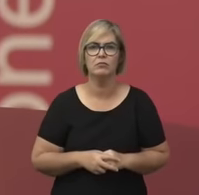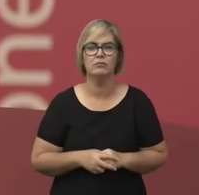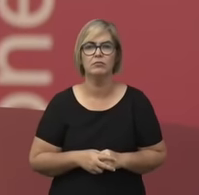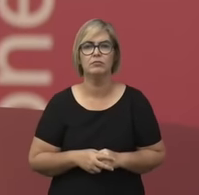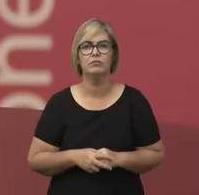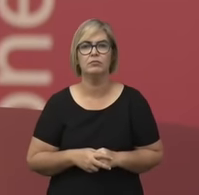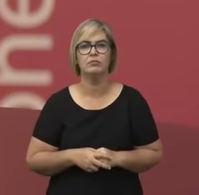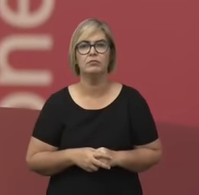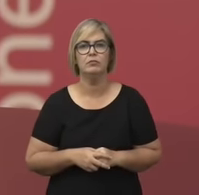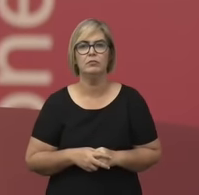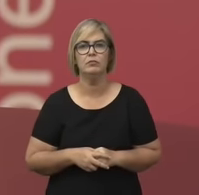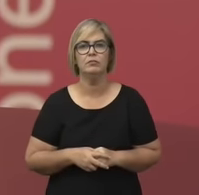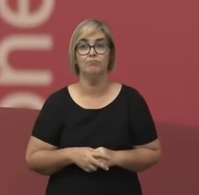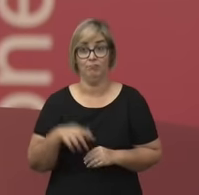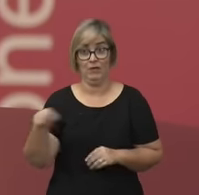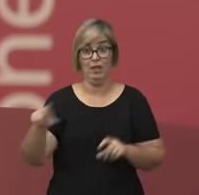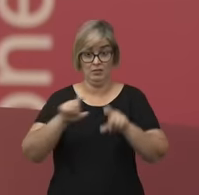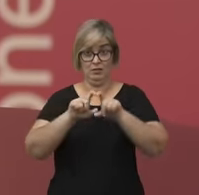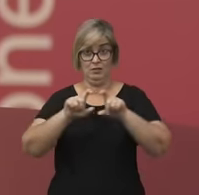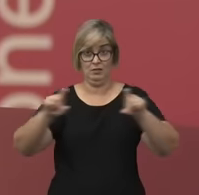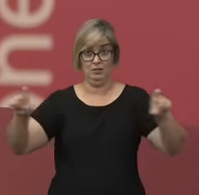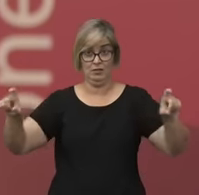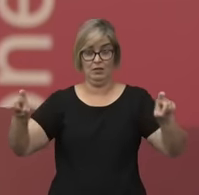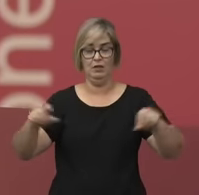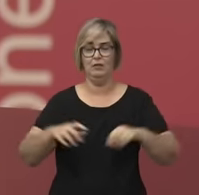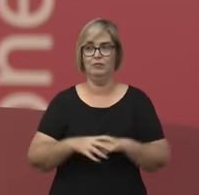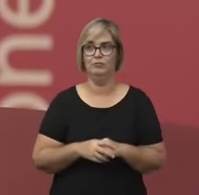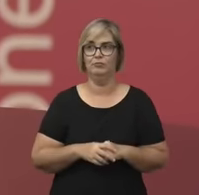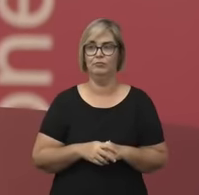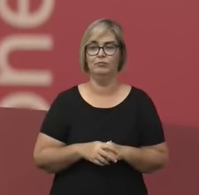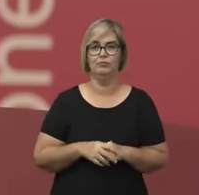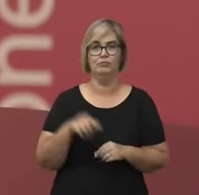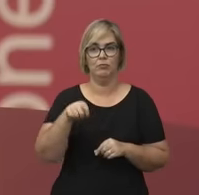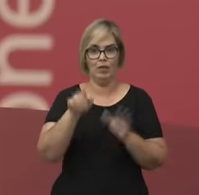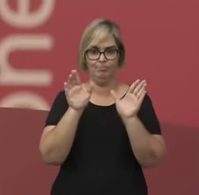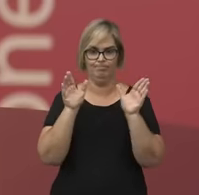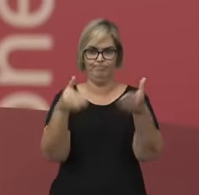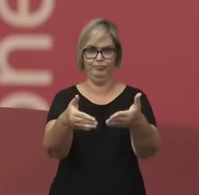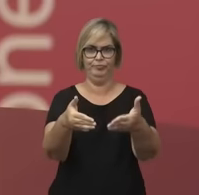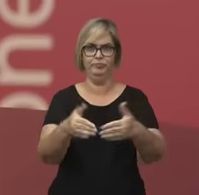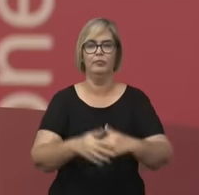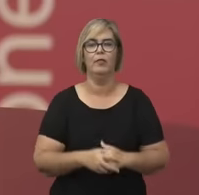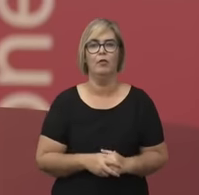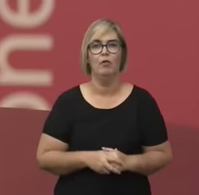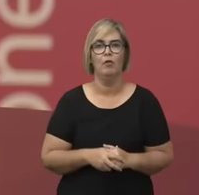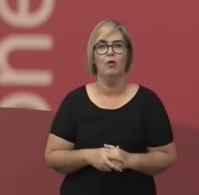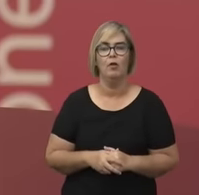Esse trecho é muito central, porque ele